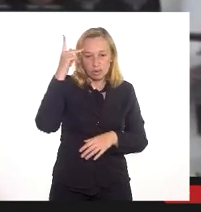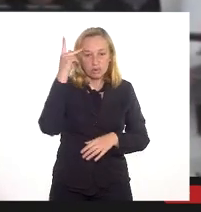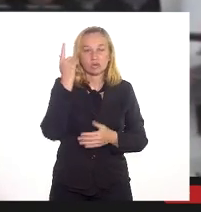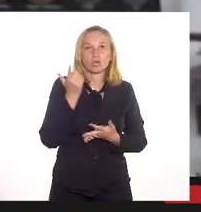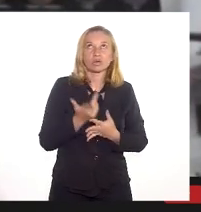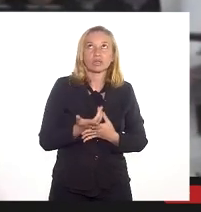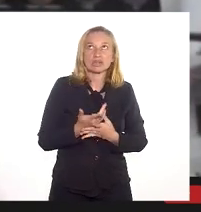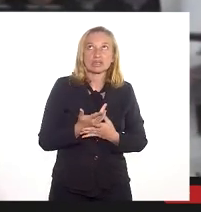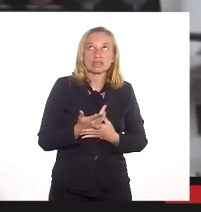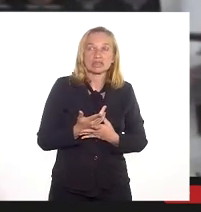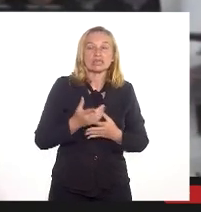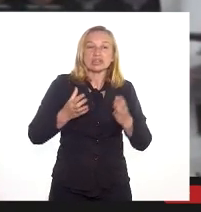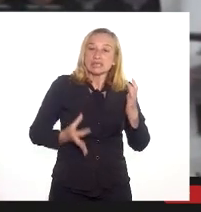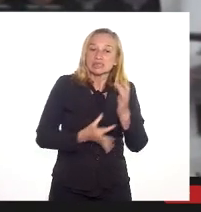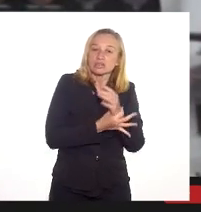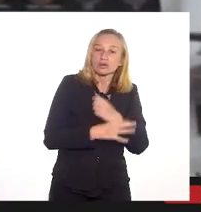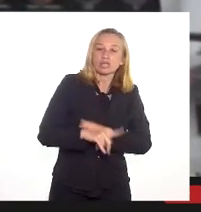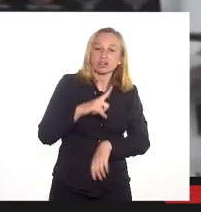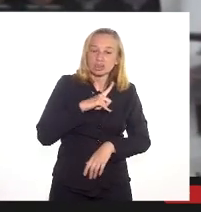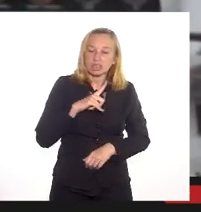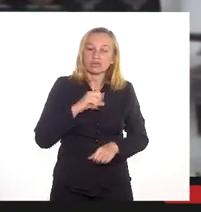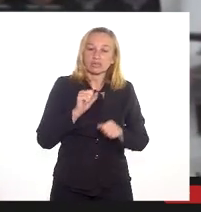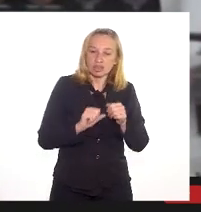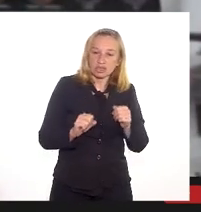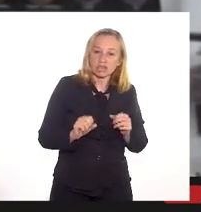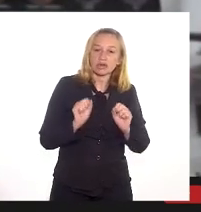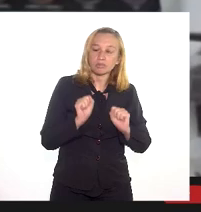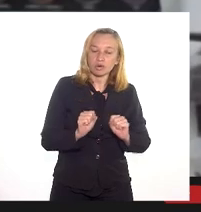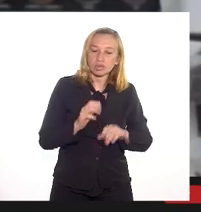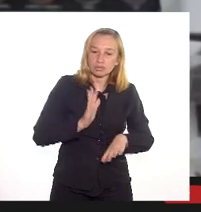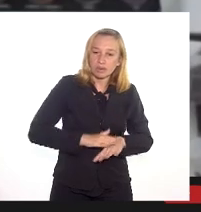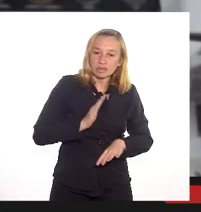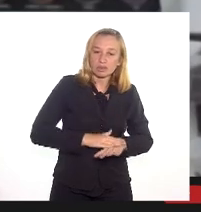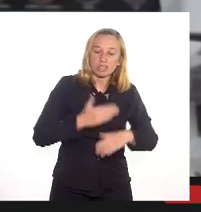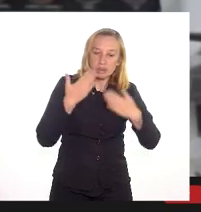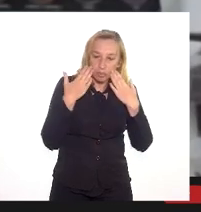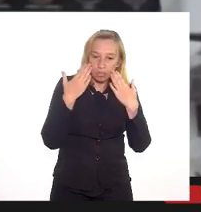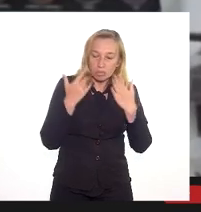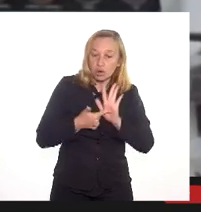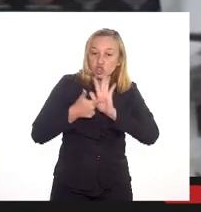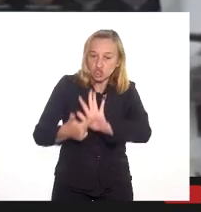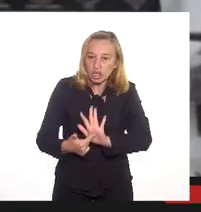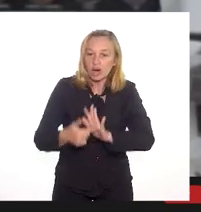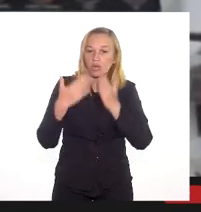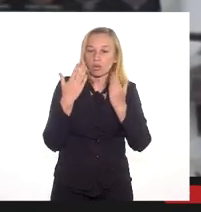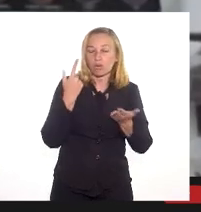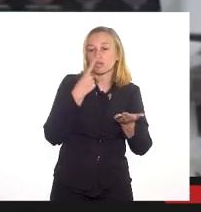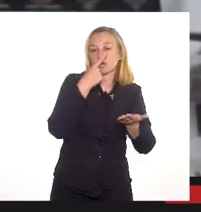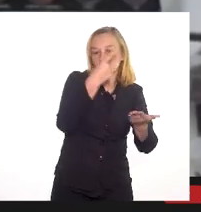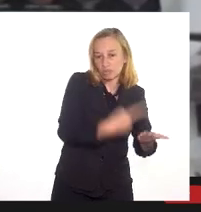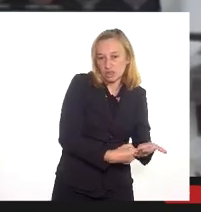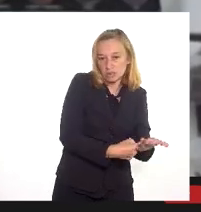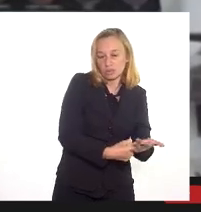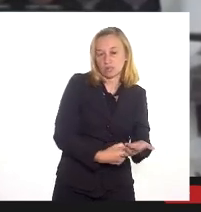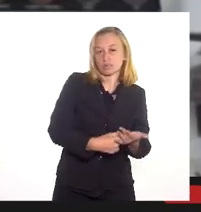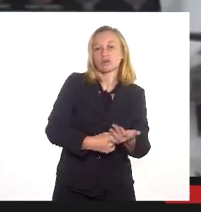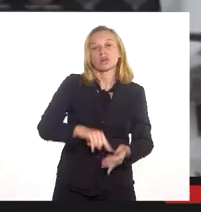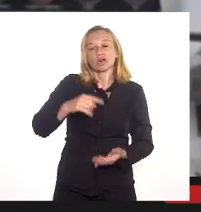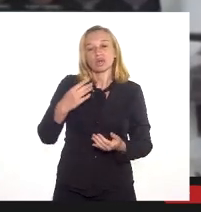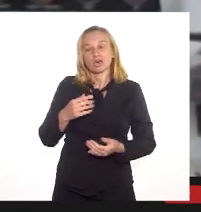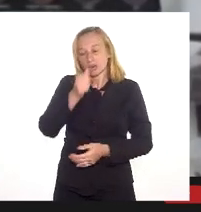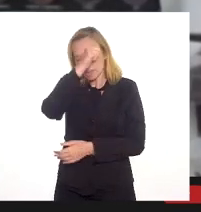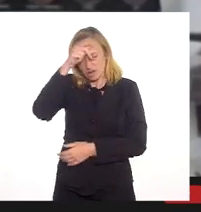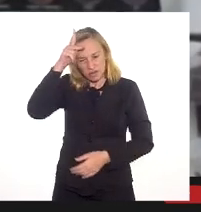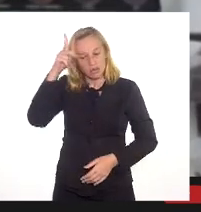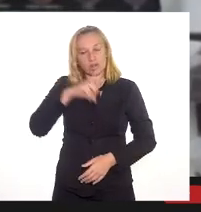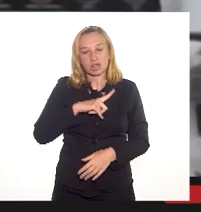segurança no que está fazendo, para que a gente possa cada vez mais mostrar o compromisso que a Prefeitura Municipal de Duque de Caxias tem com aquela região ali,